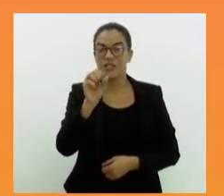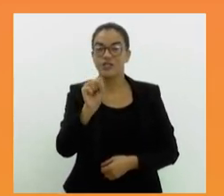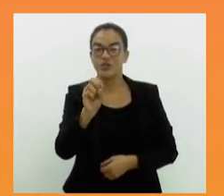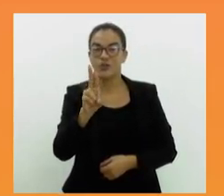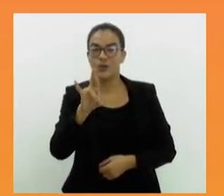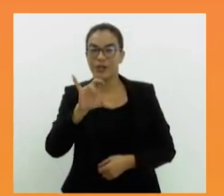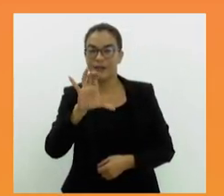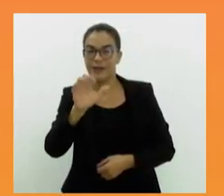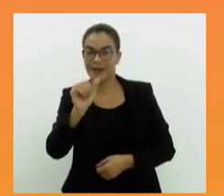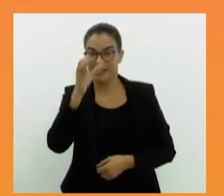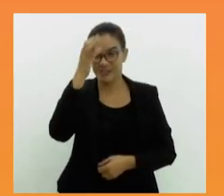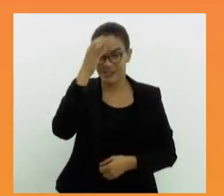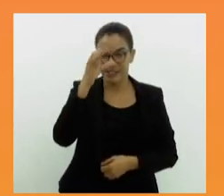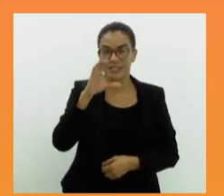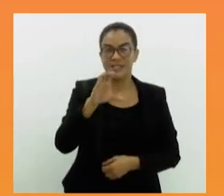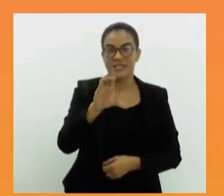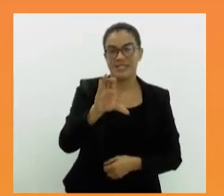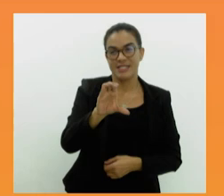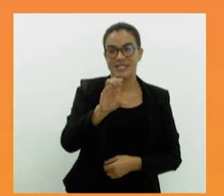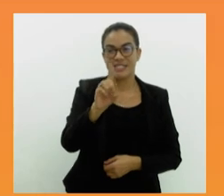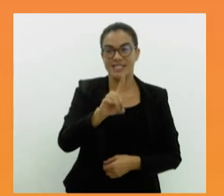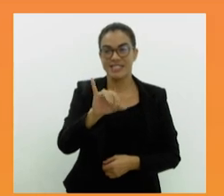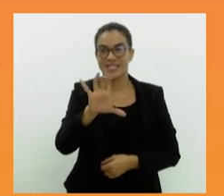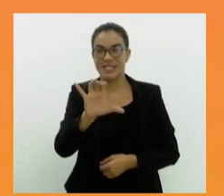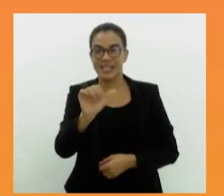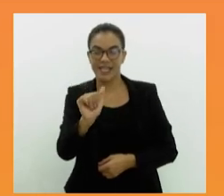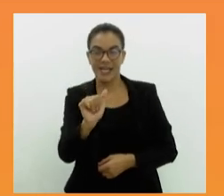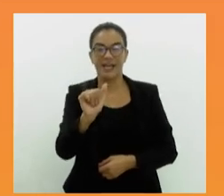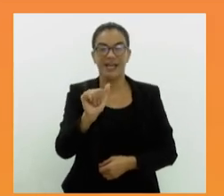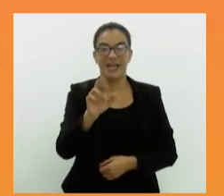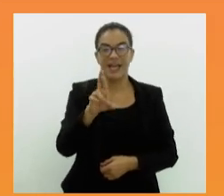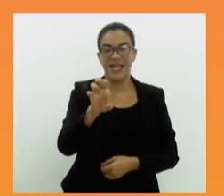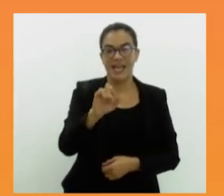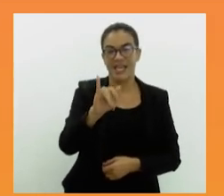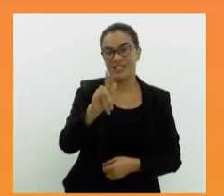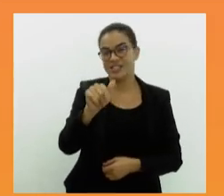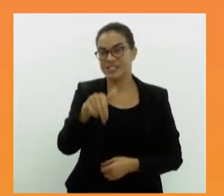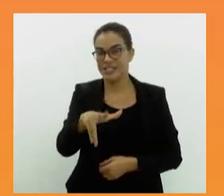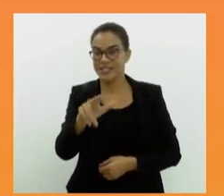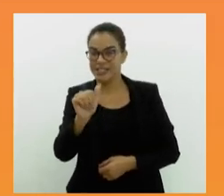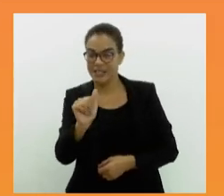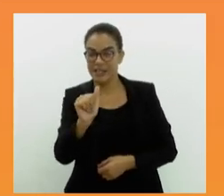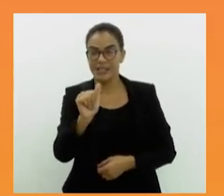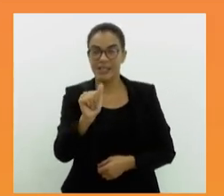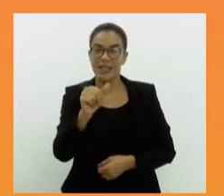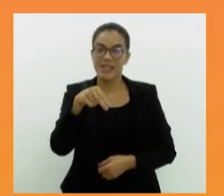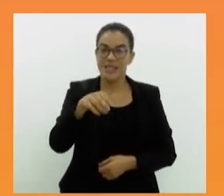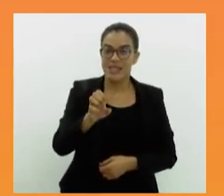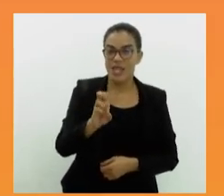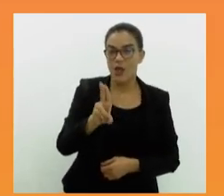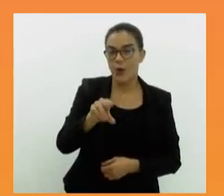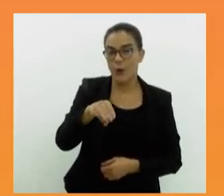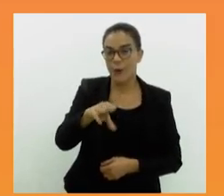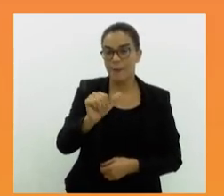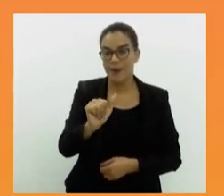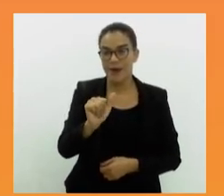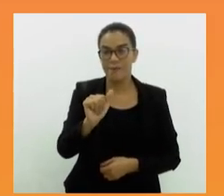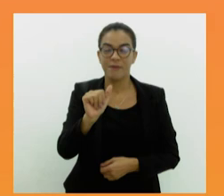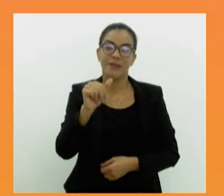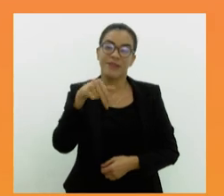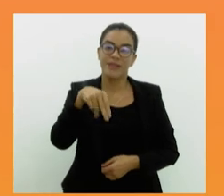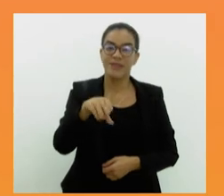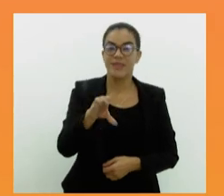Tia Gessi, Dona Zica, Dona Regina, Nilce Mar, Dona Neuma, Nilce Fran,